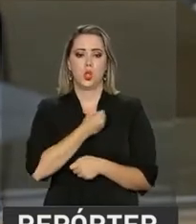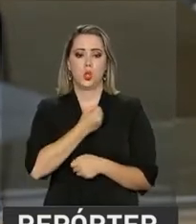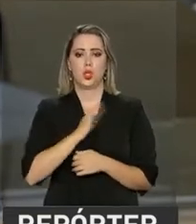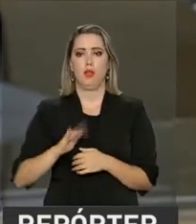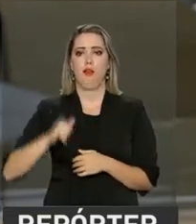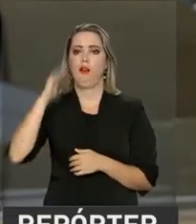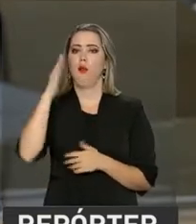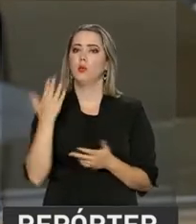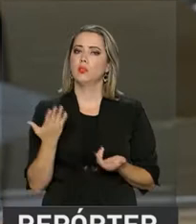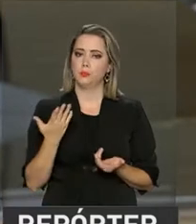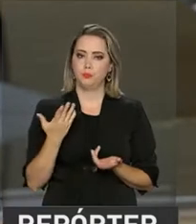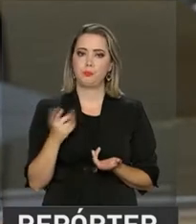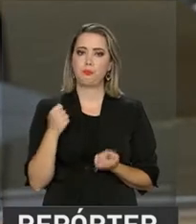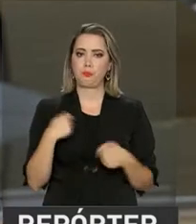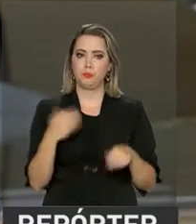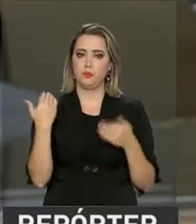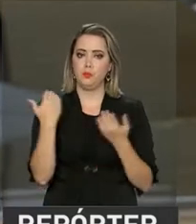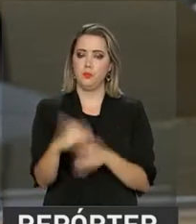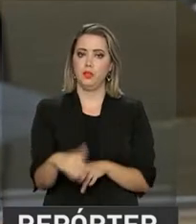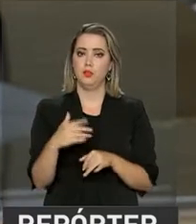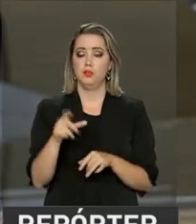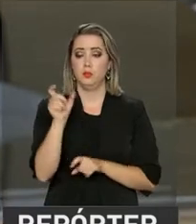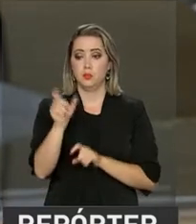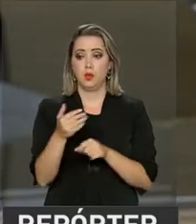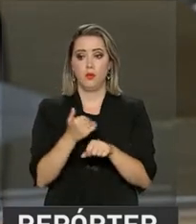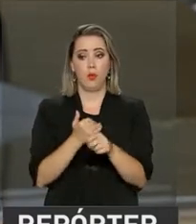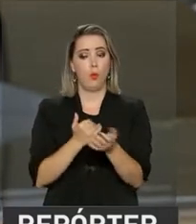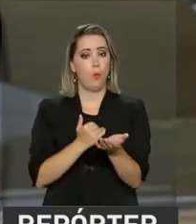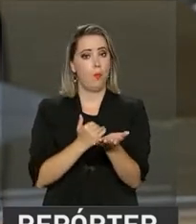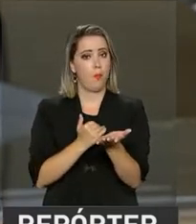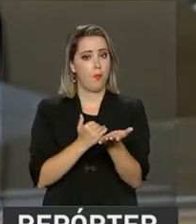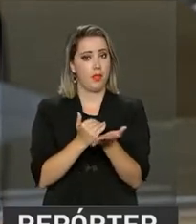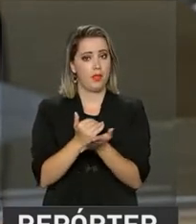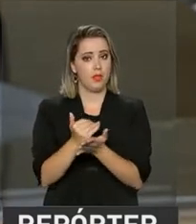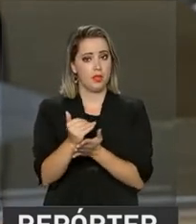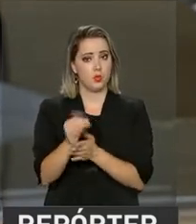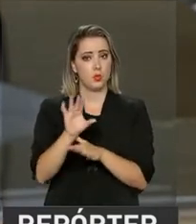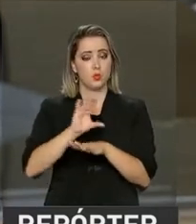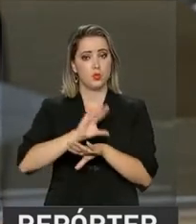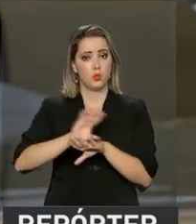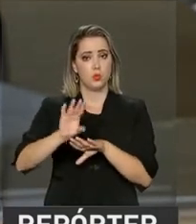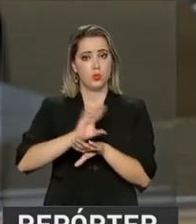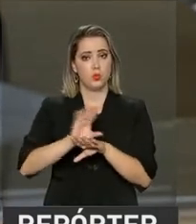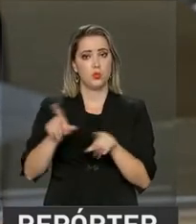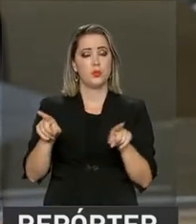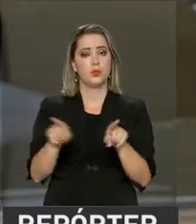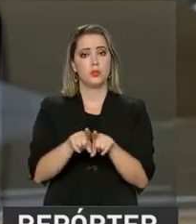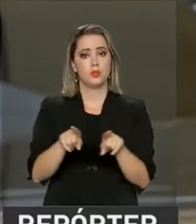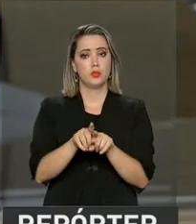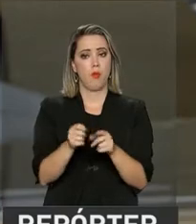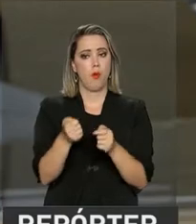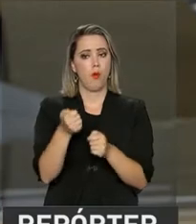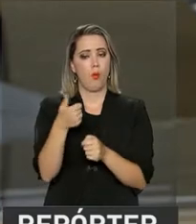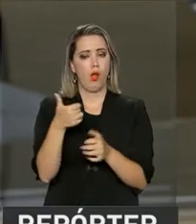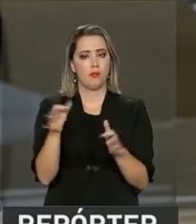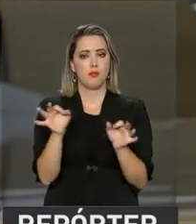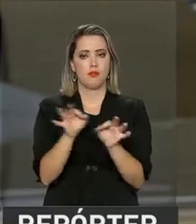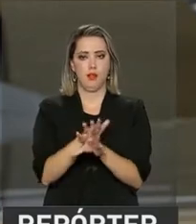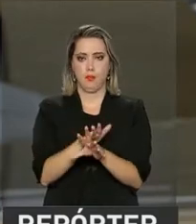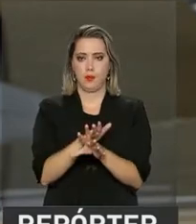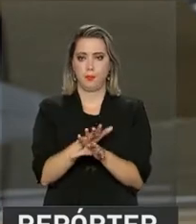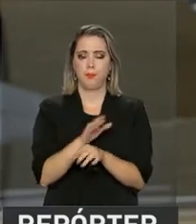Devem fazer a prova os estudantes que estão no início dos cursos avaliados e também aqueles que estão próximos à